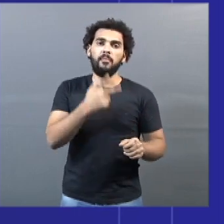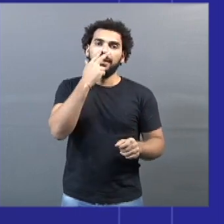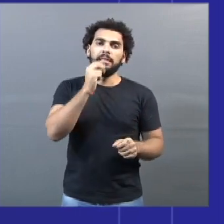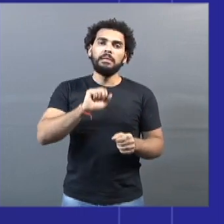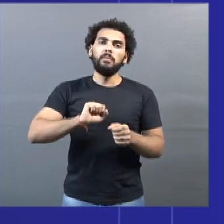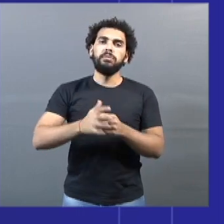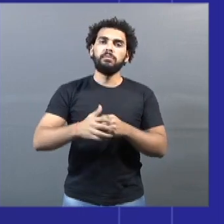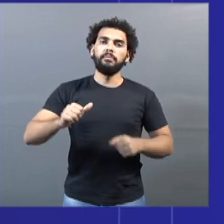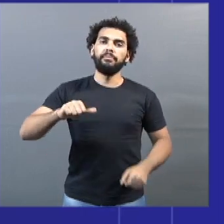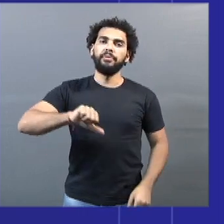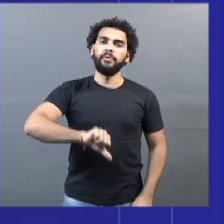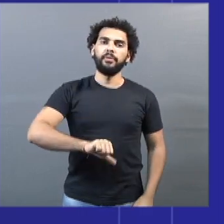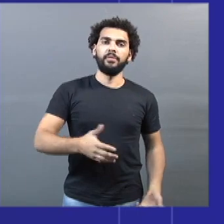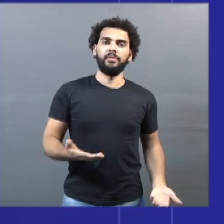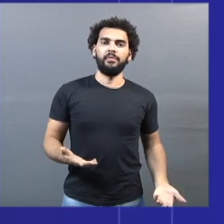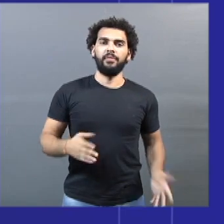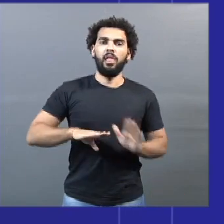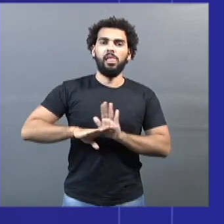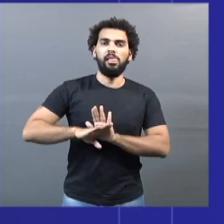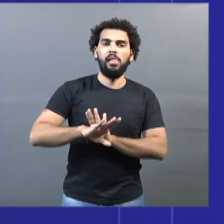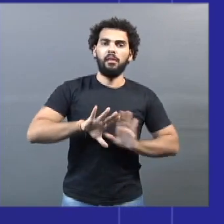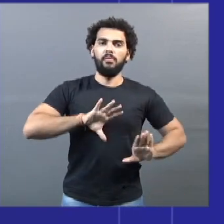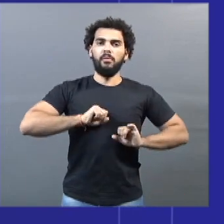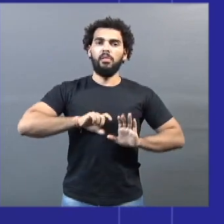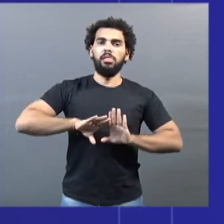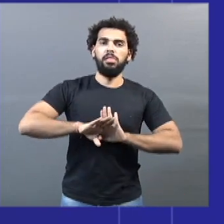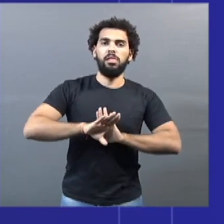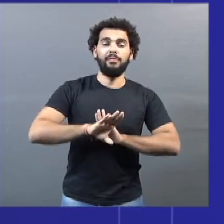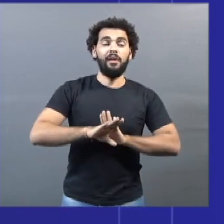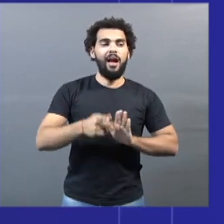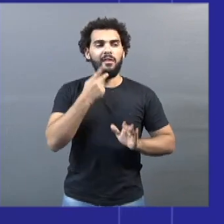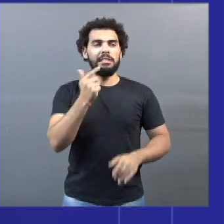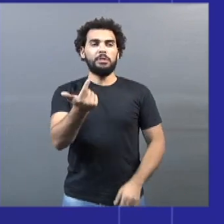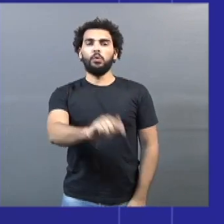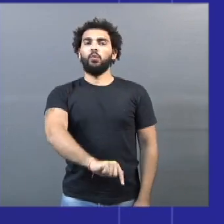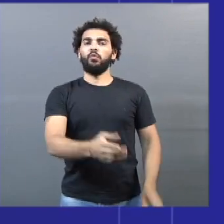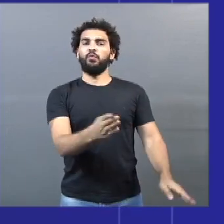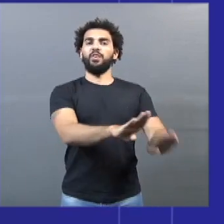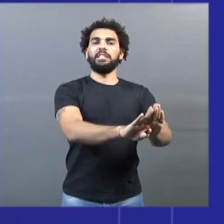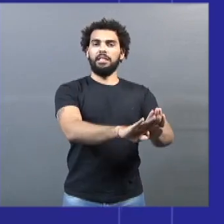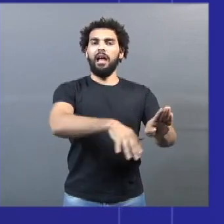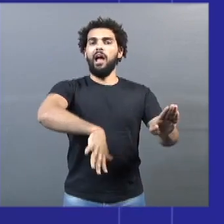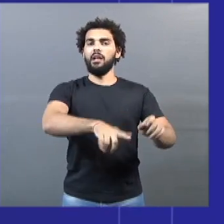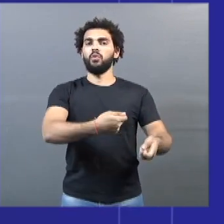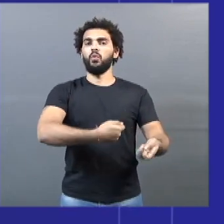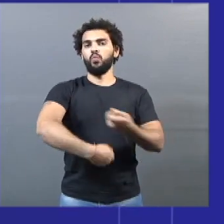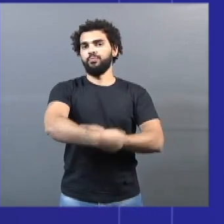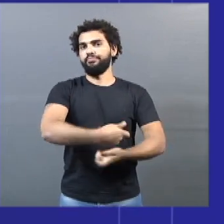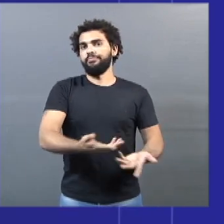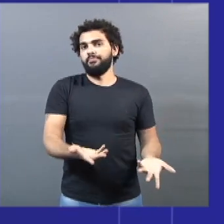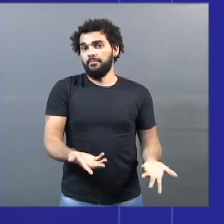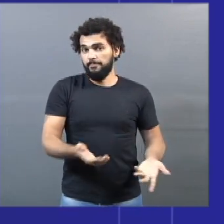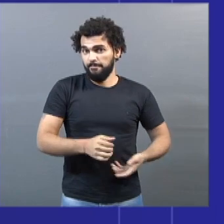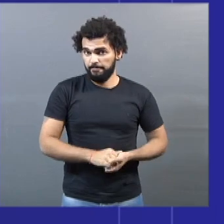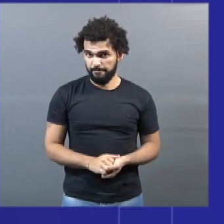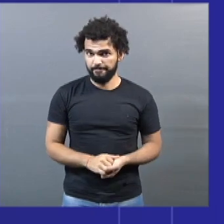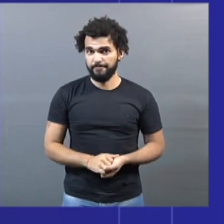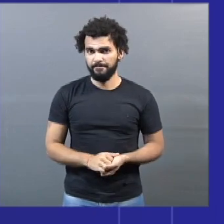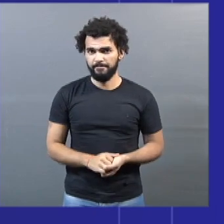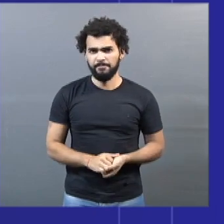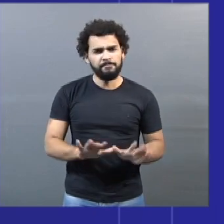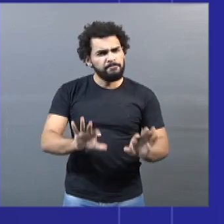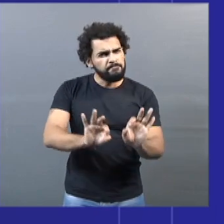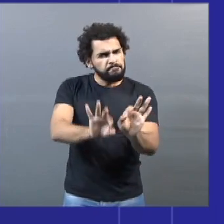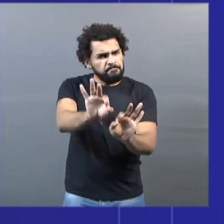e o prefeito decretava novamente o fechamento do comércio. O programa Minas Consciente não é